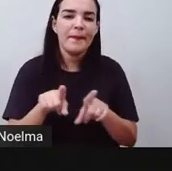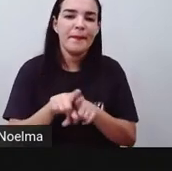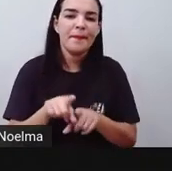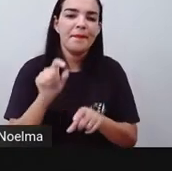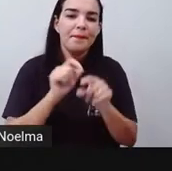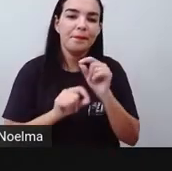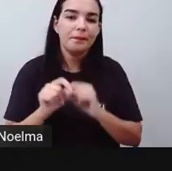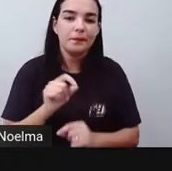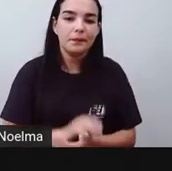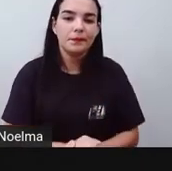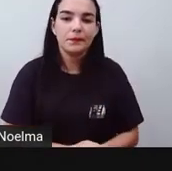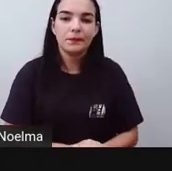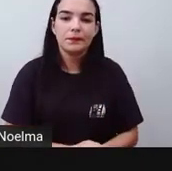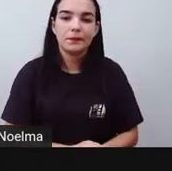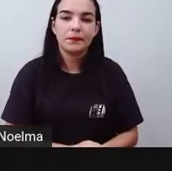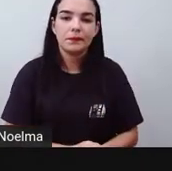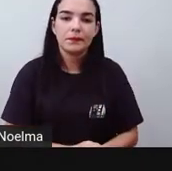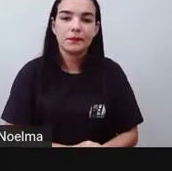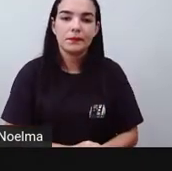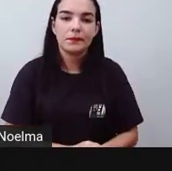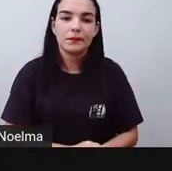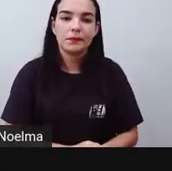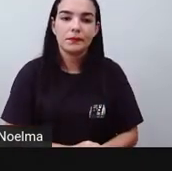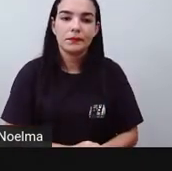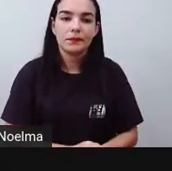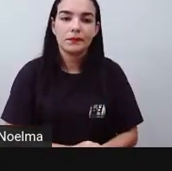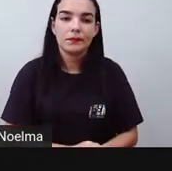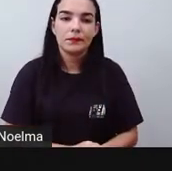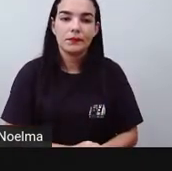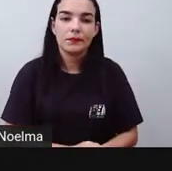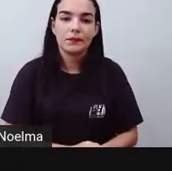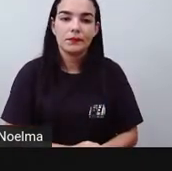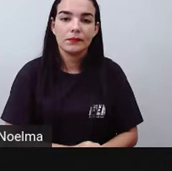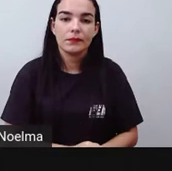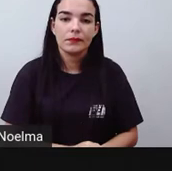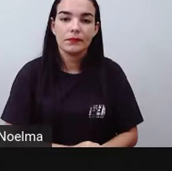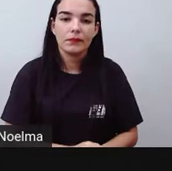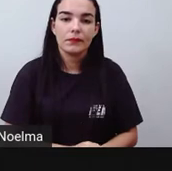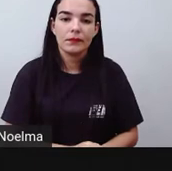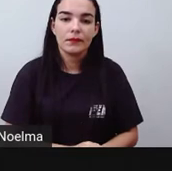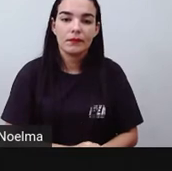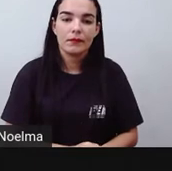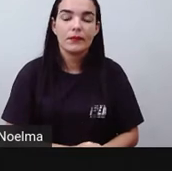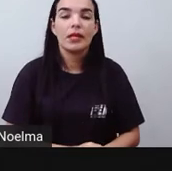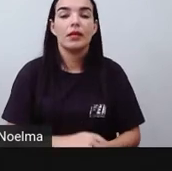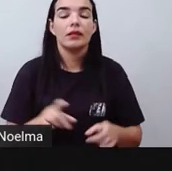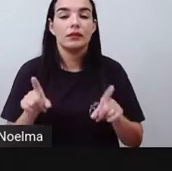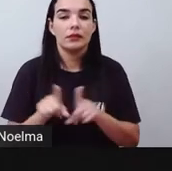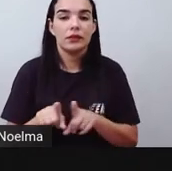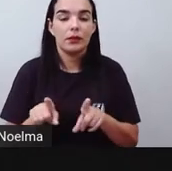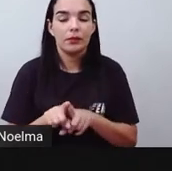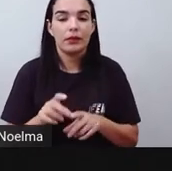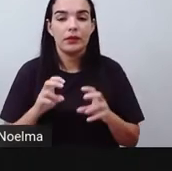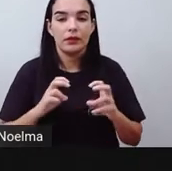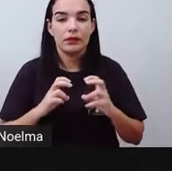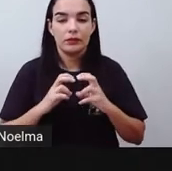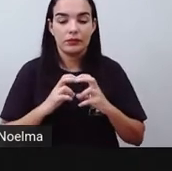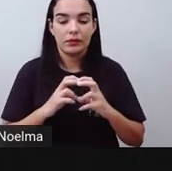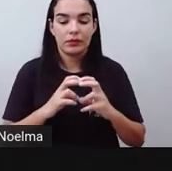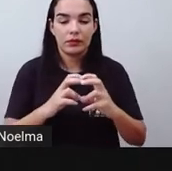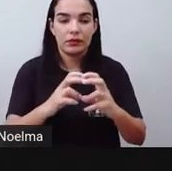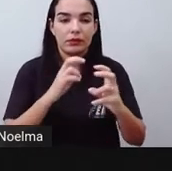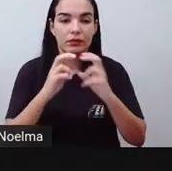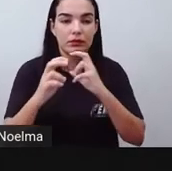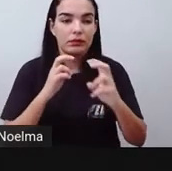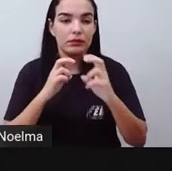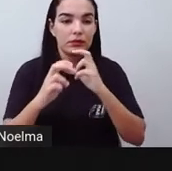ferroviário, transportou, apesar aí da grande facilidade de ter em transportar toneladas, né? Grandes quantidades de